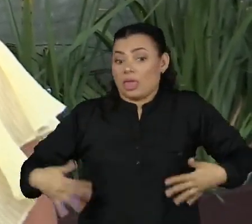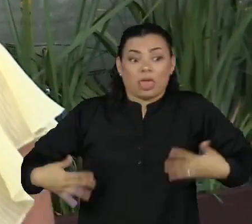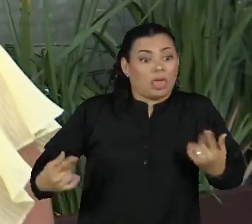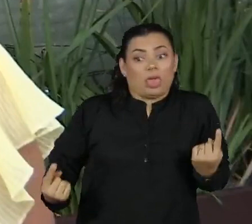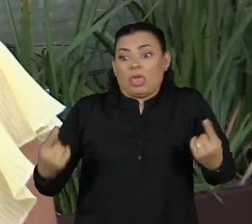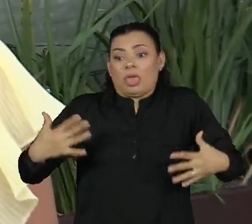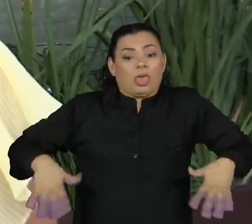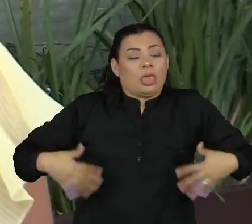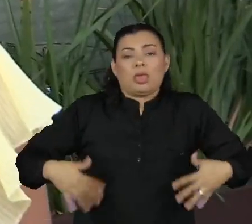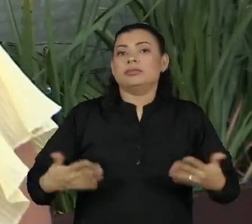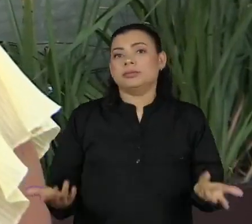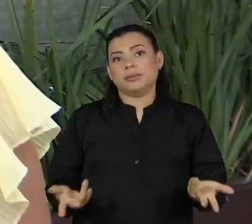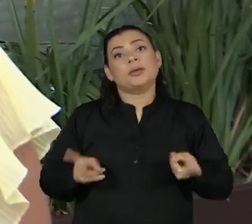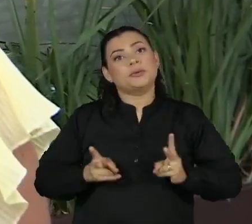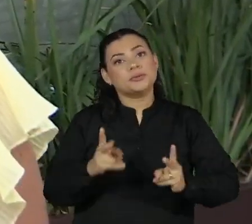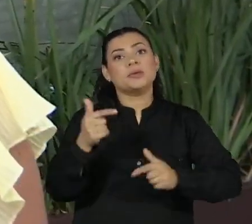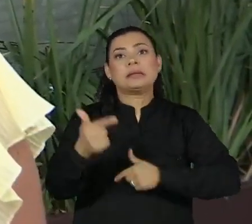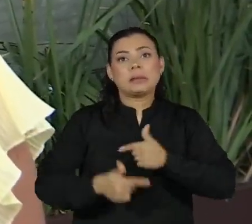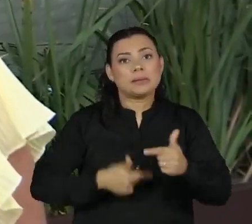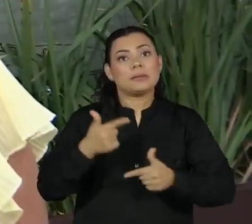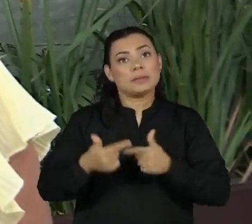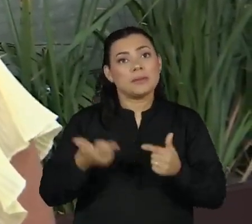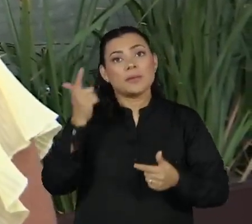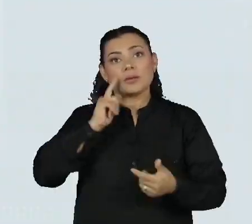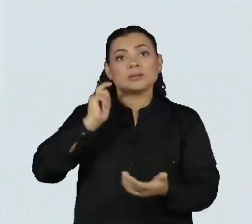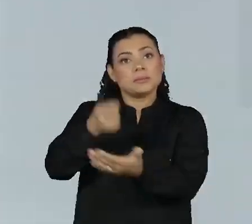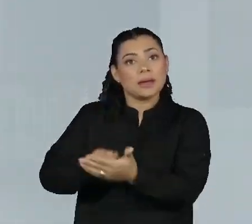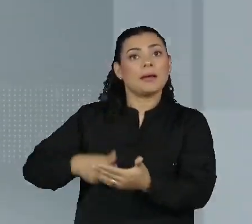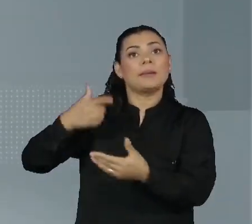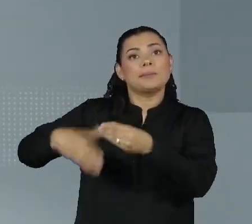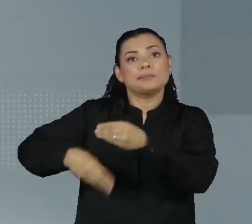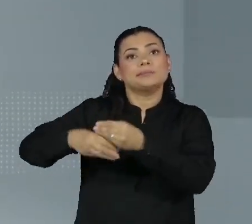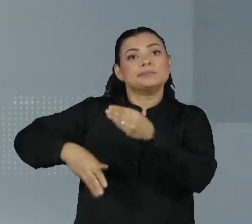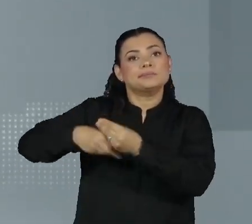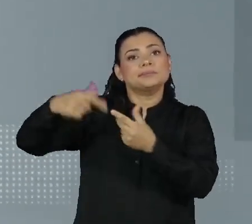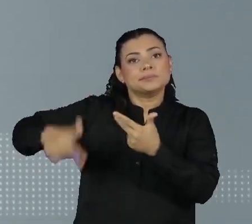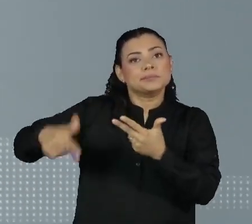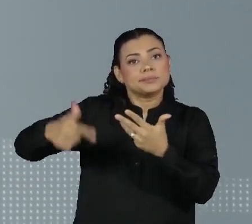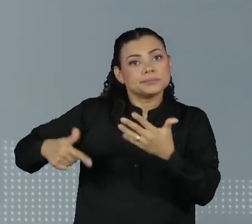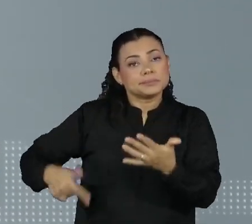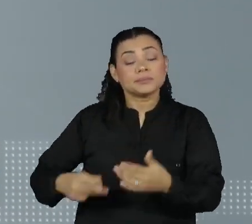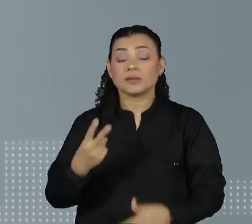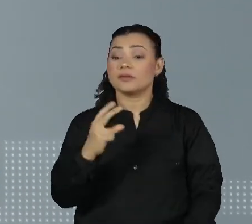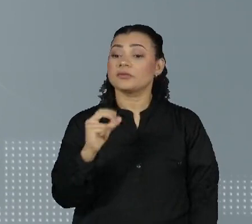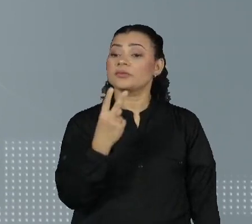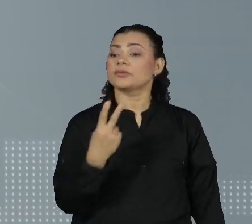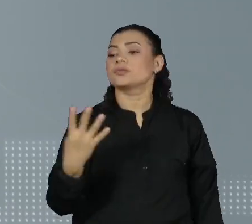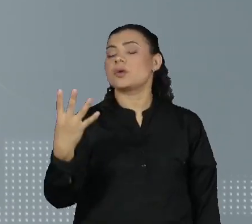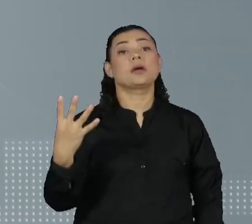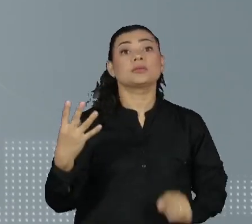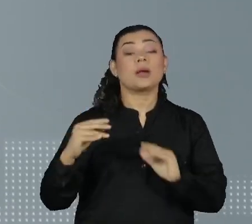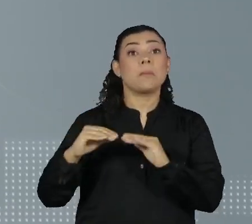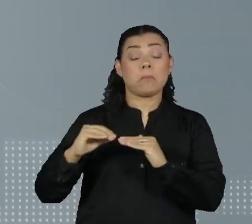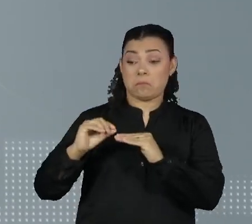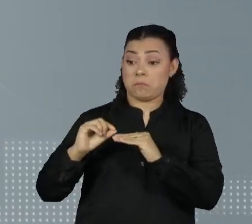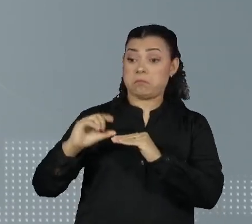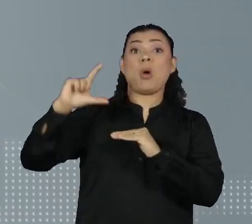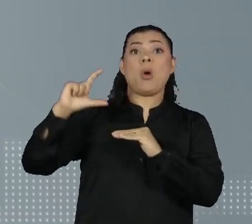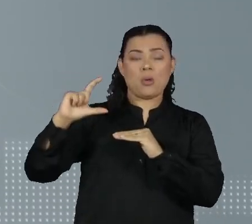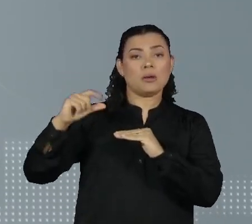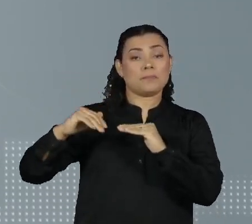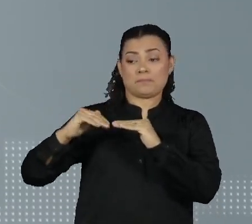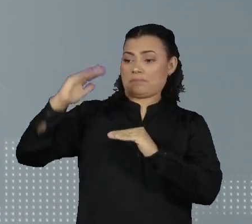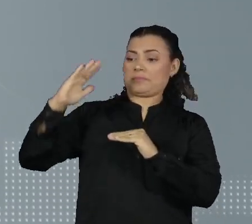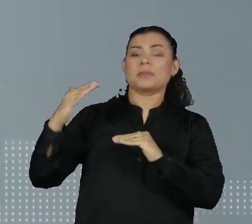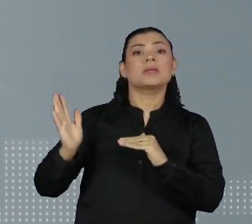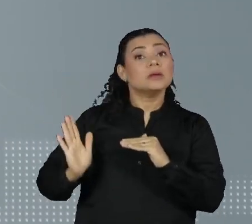continua trabalhando mais para pagar mais. Para 2024, ele deve ficar acima da inflação. O aumento